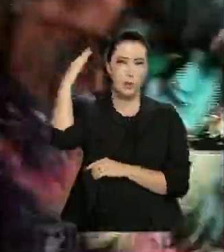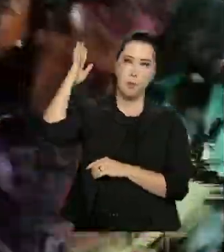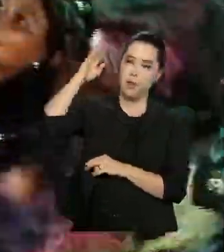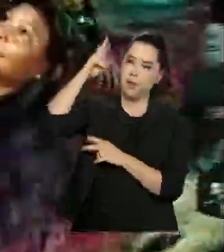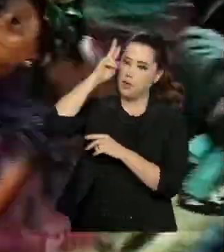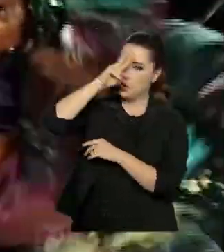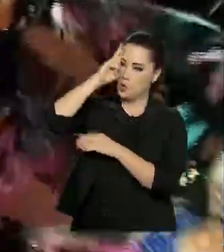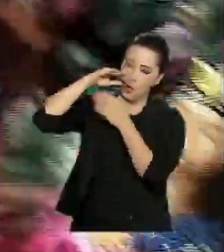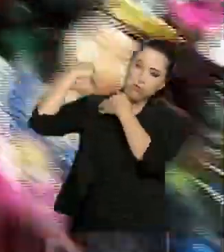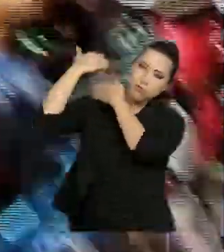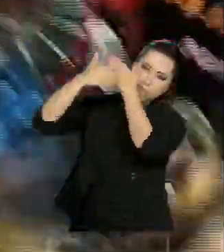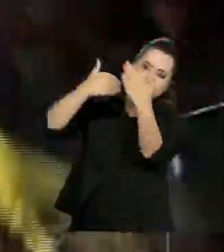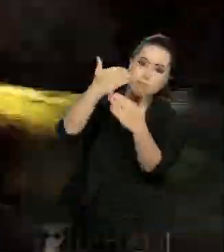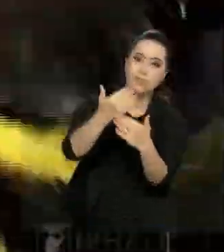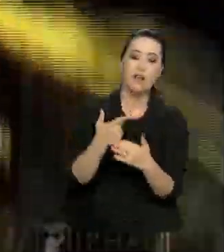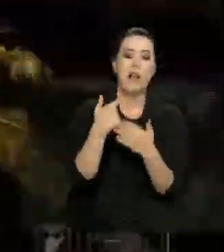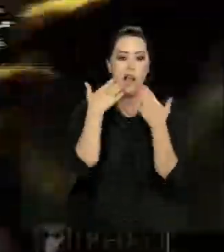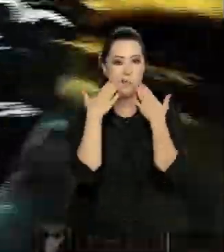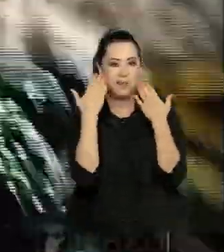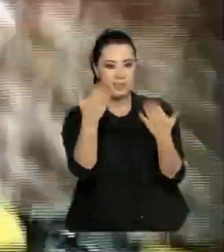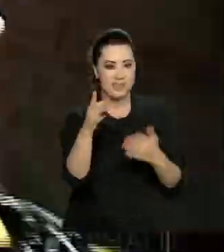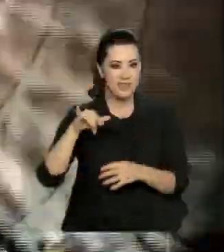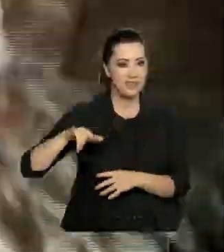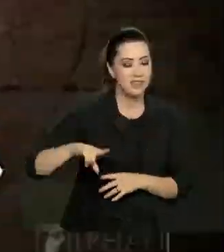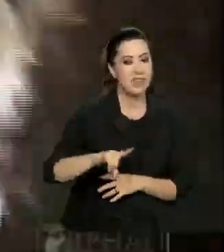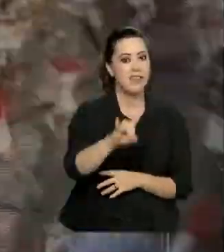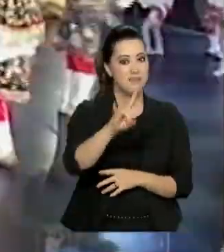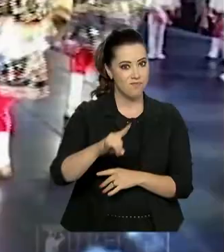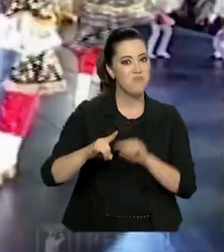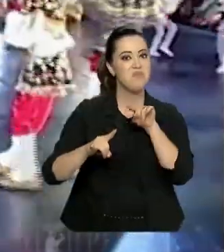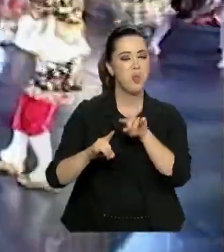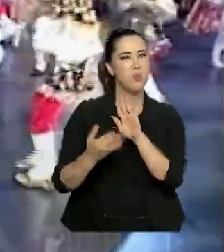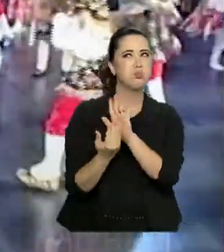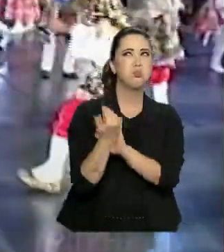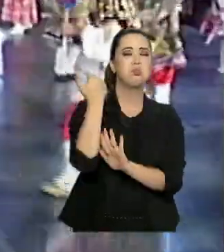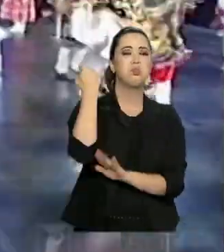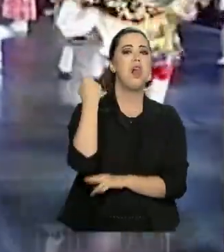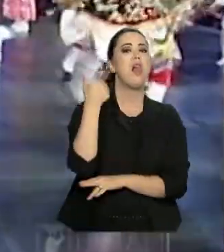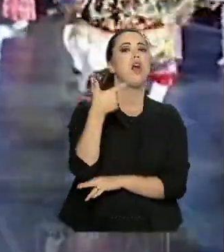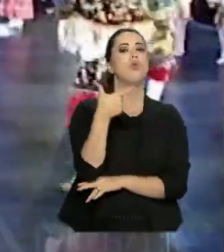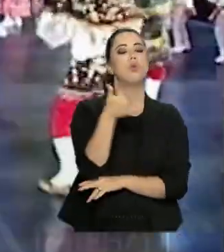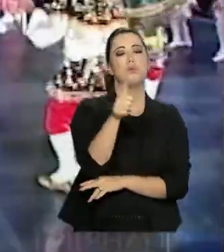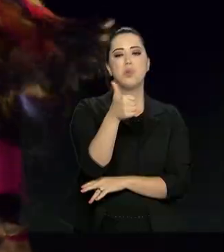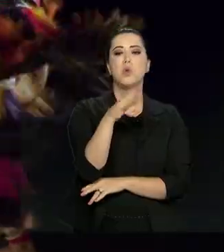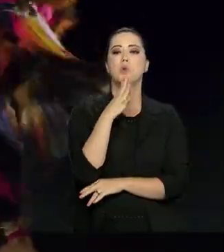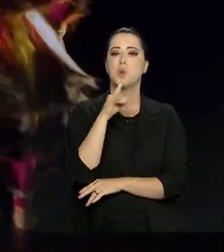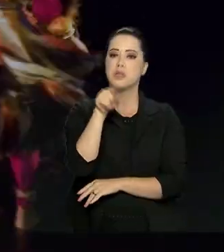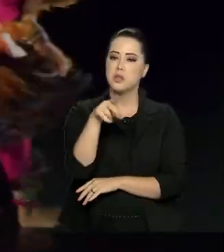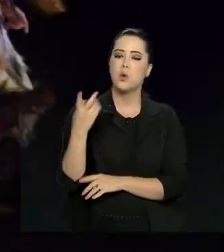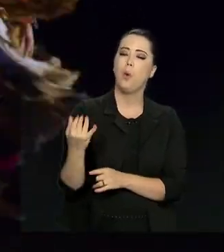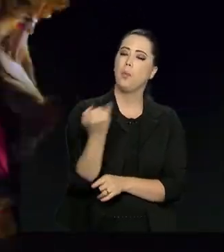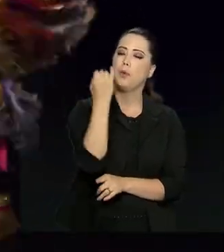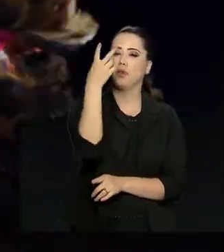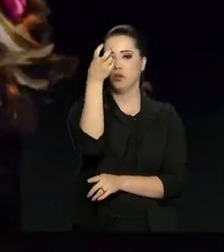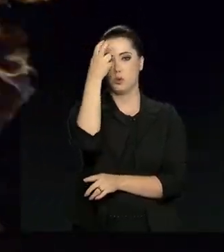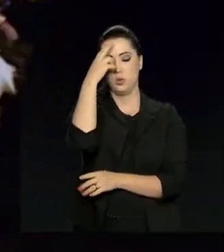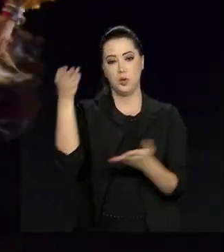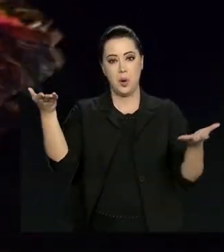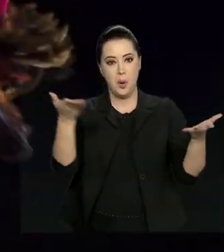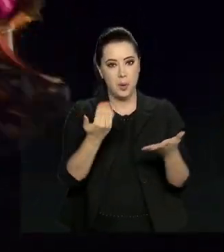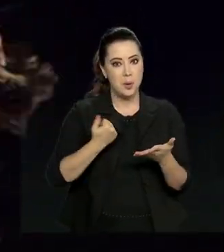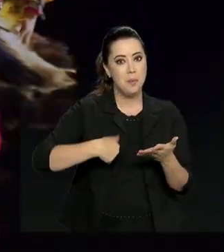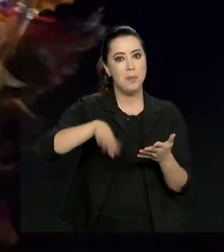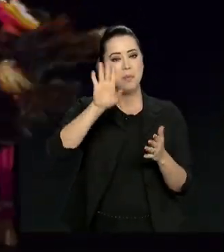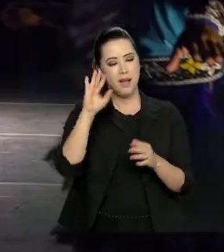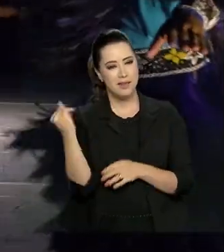expressão cultural recebeu reconhecimento nacional em 2011. Agora, a ideia é que o Bumba Melboi ganhe ainda mais